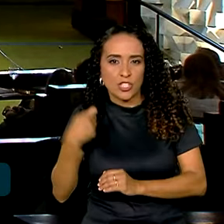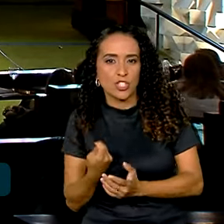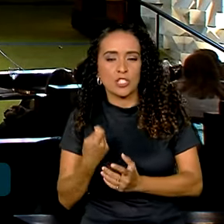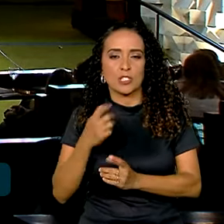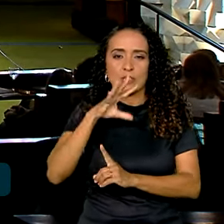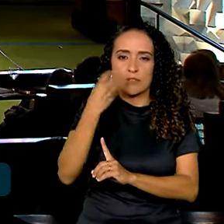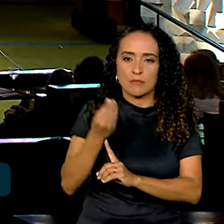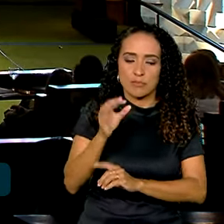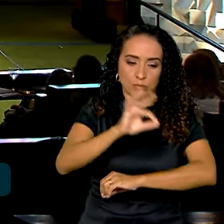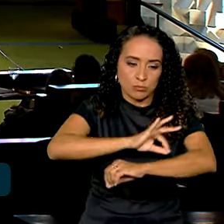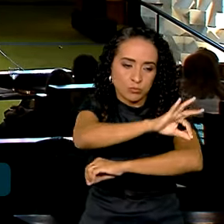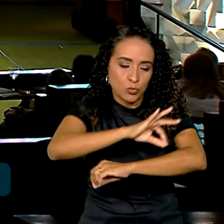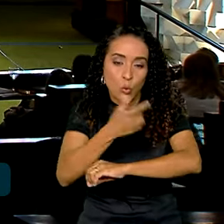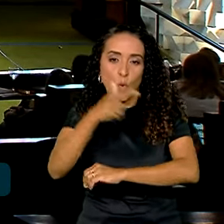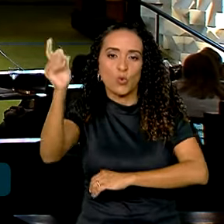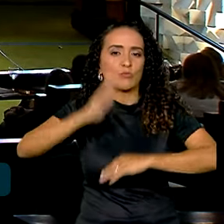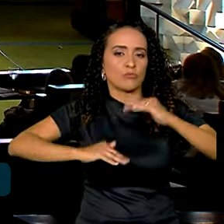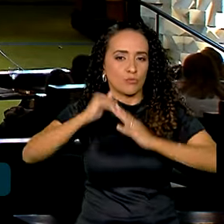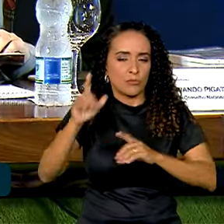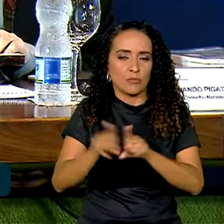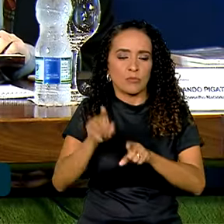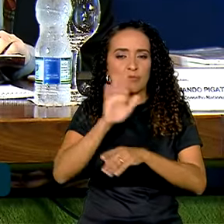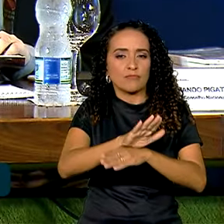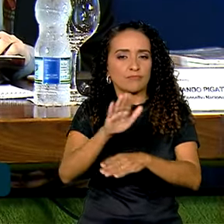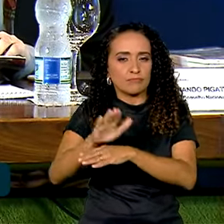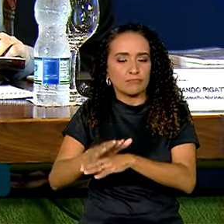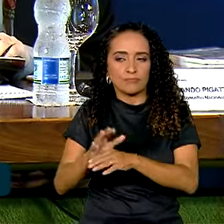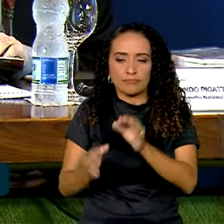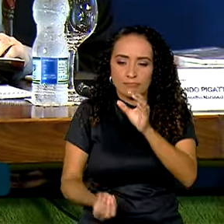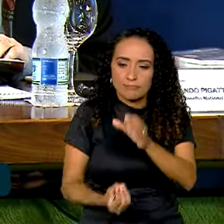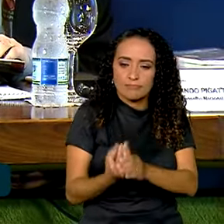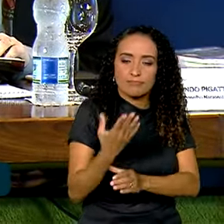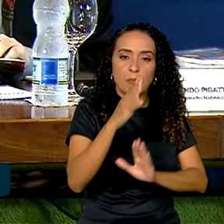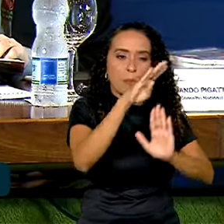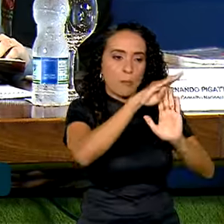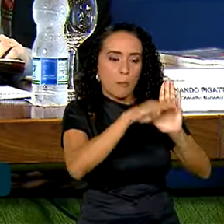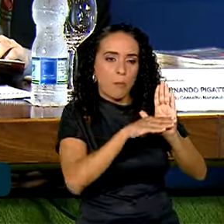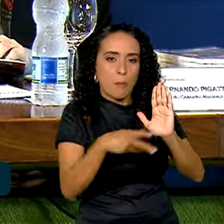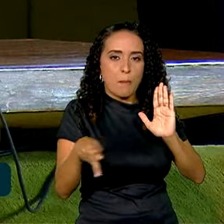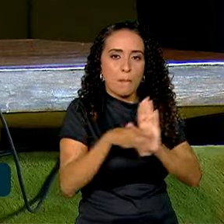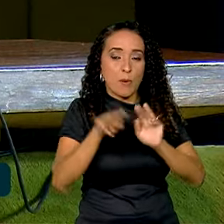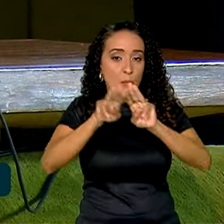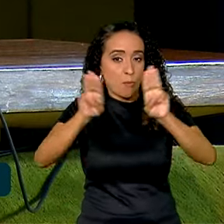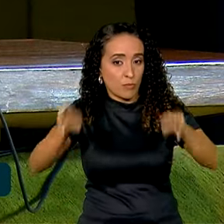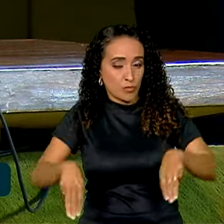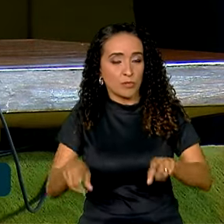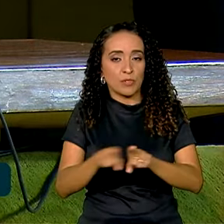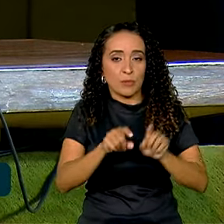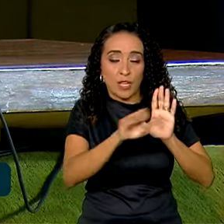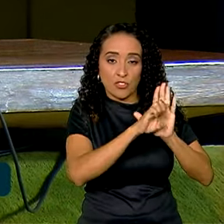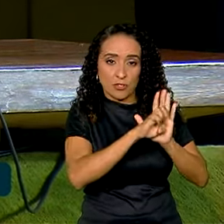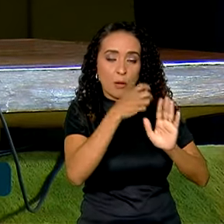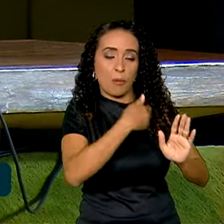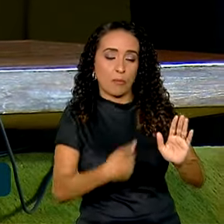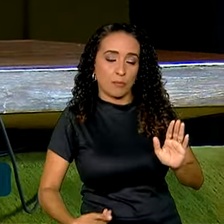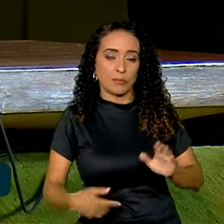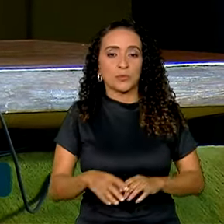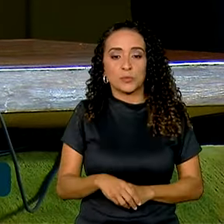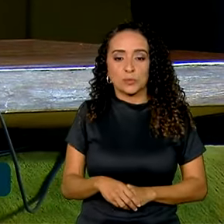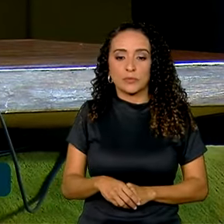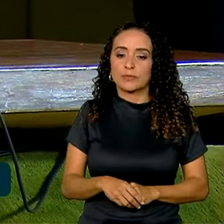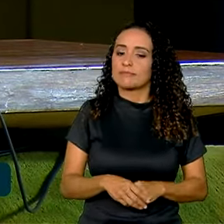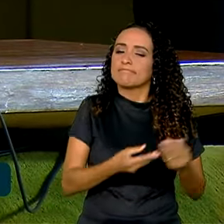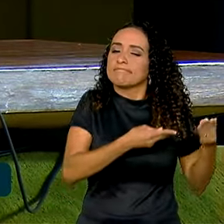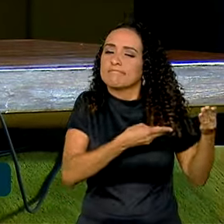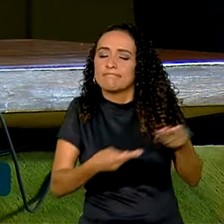arquitetos e outros profissionais, vai contribuir para a elaboração de um plano museológico e um edital público. Trazer